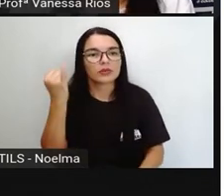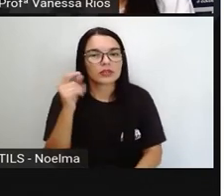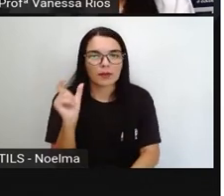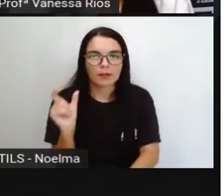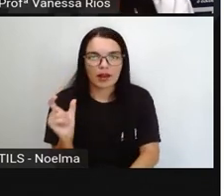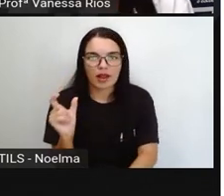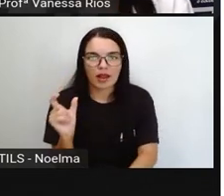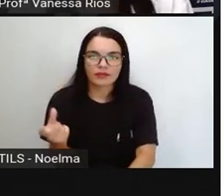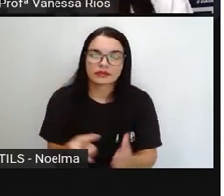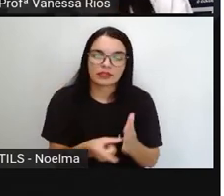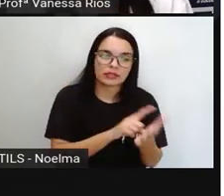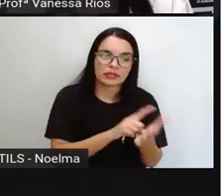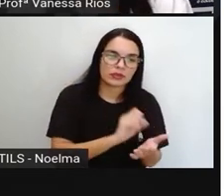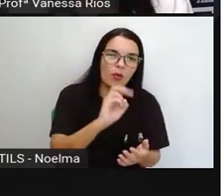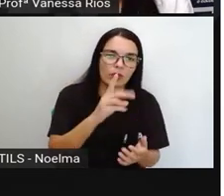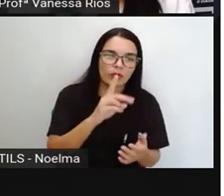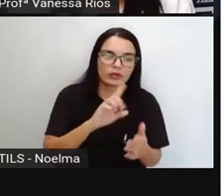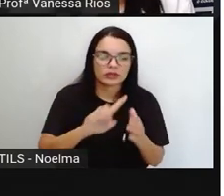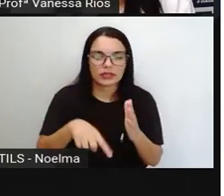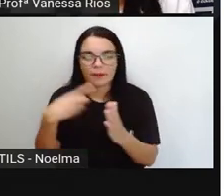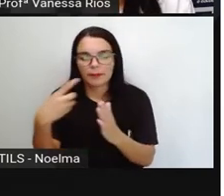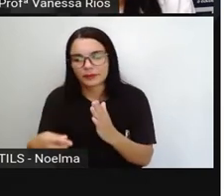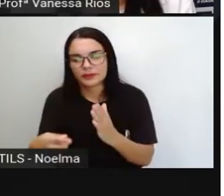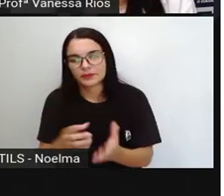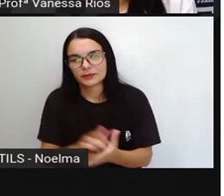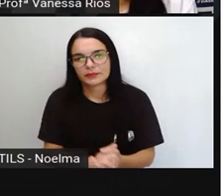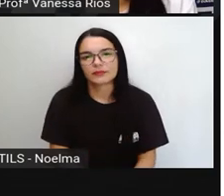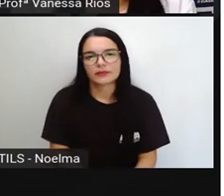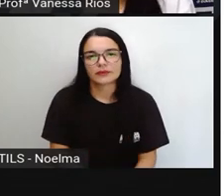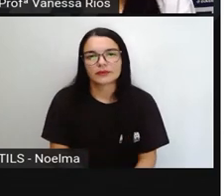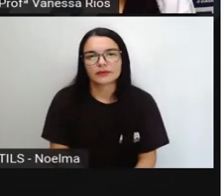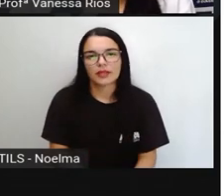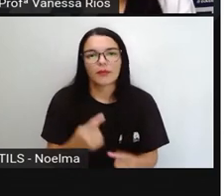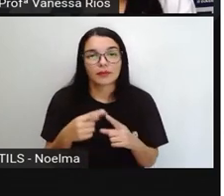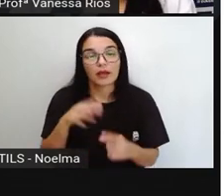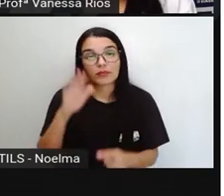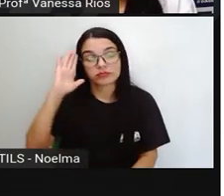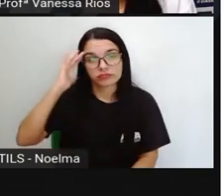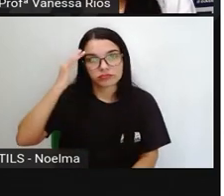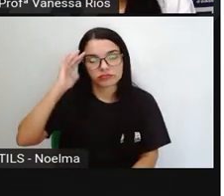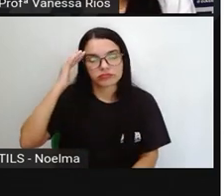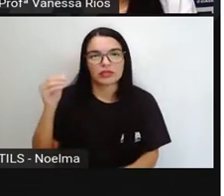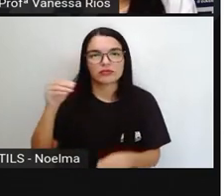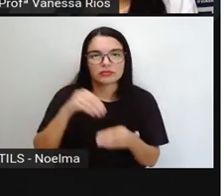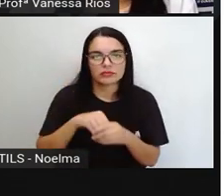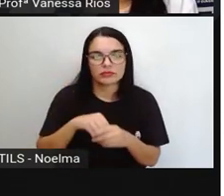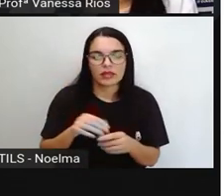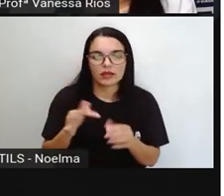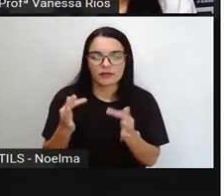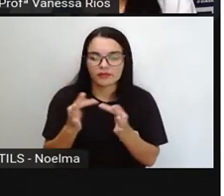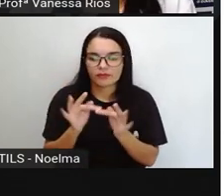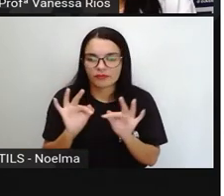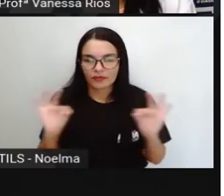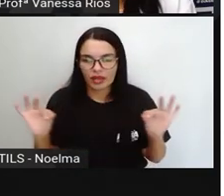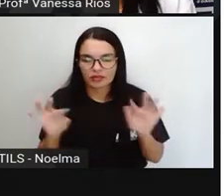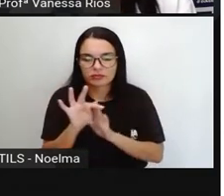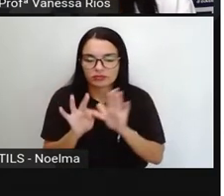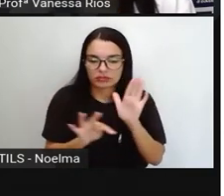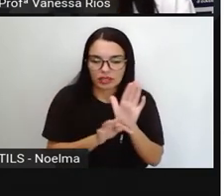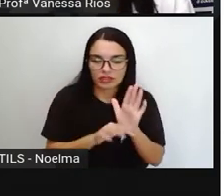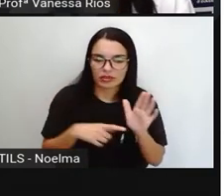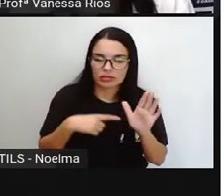antes ou depois do verbo, para a gente compreender se dentro de uma frase, dentro de um texto, ele estará